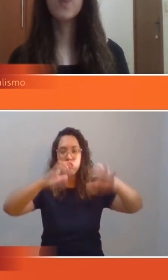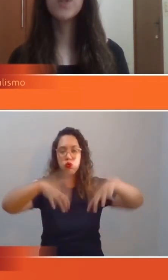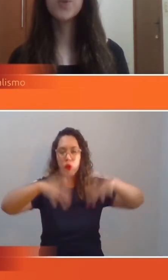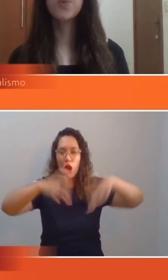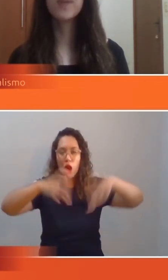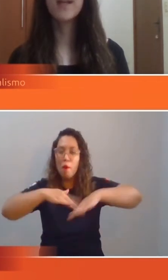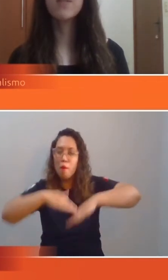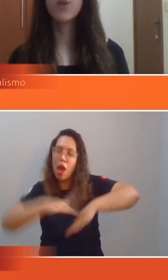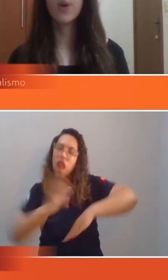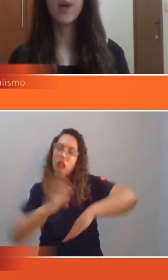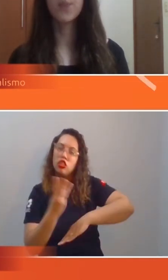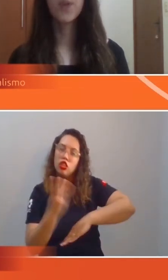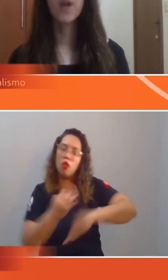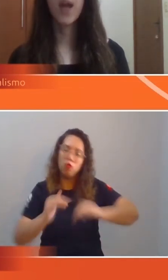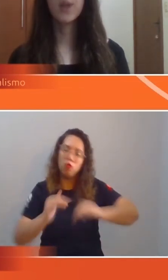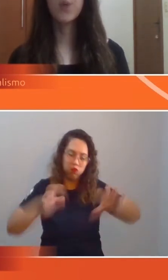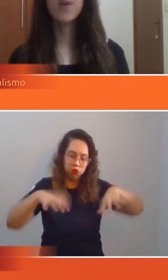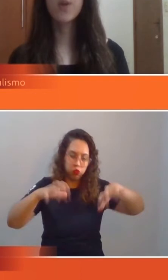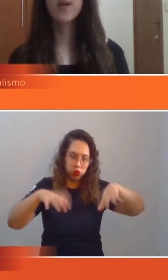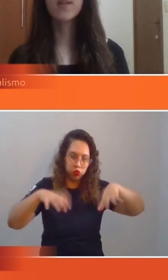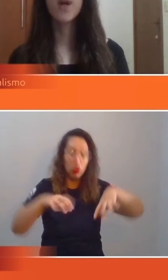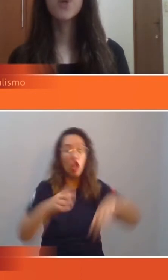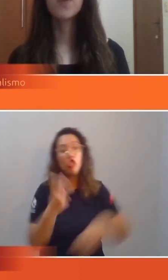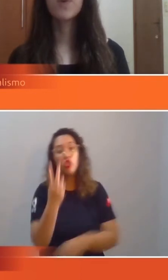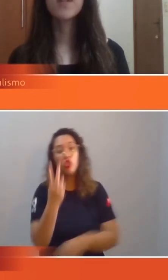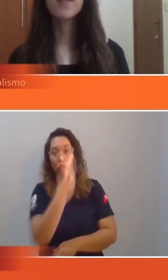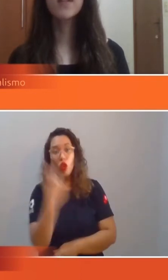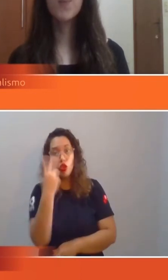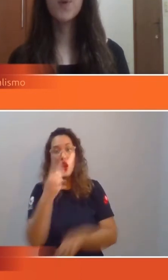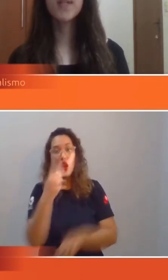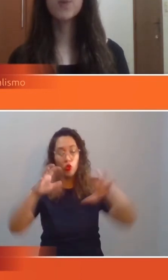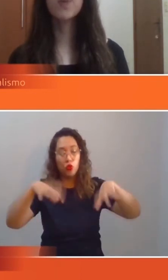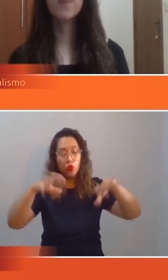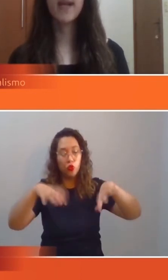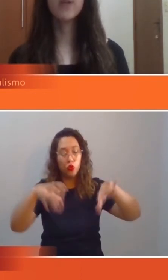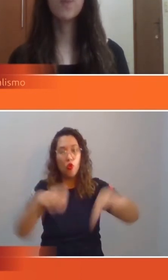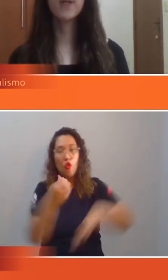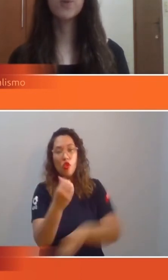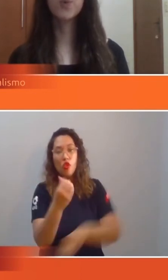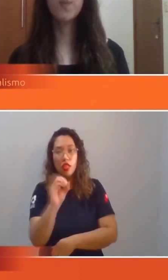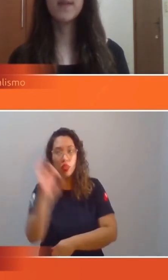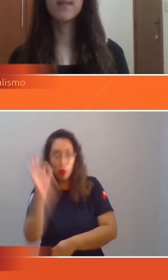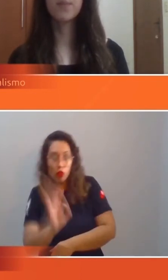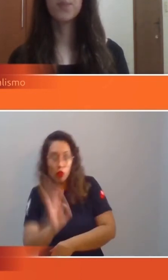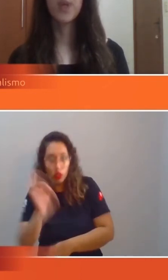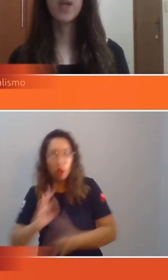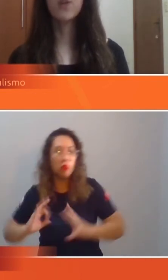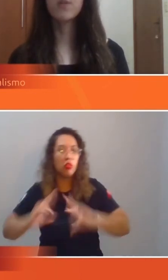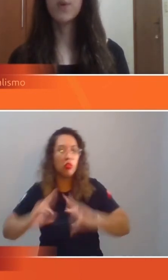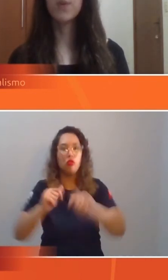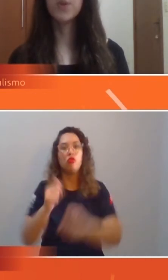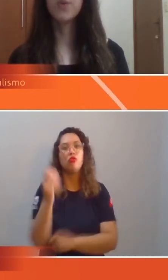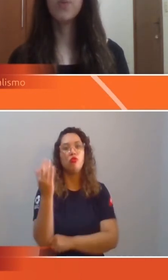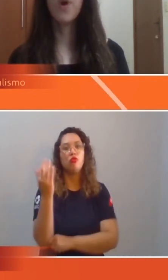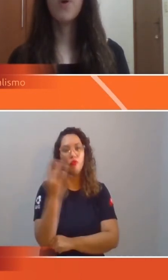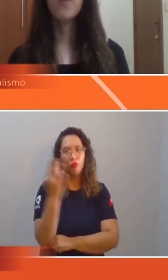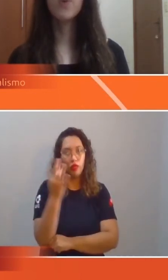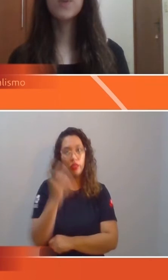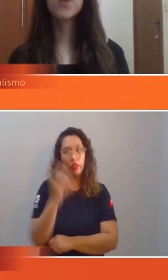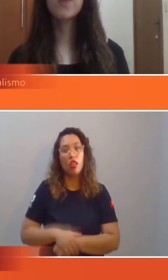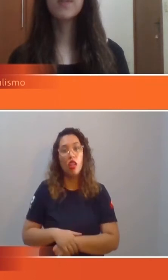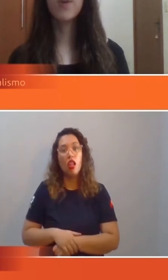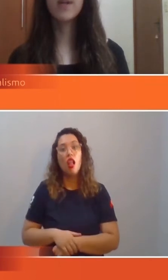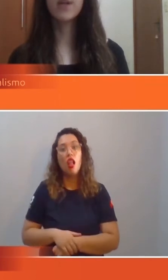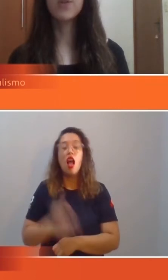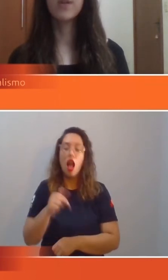volume de chuva da história. Em duas horas, choveu 60% do esperado para todo mês. Em 2021, o